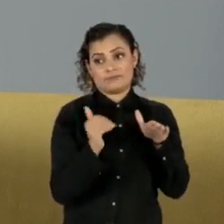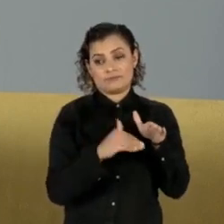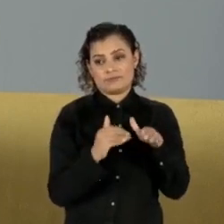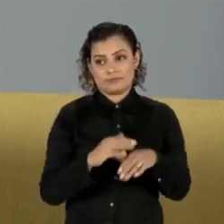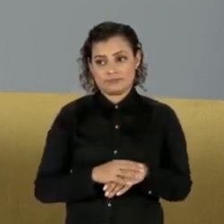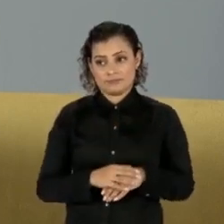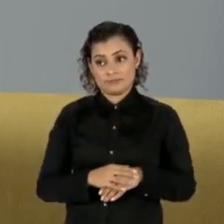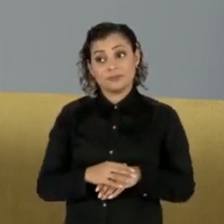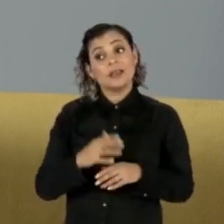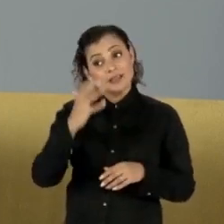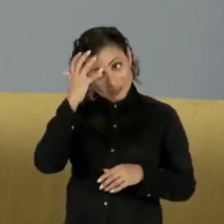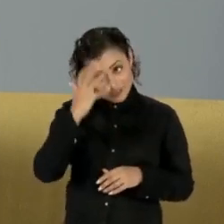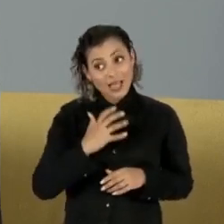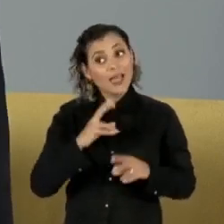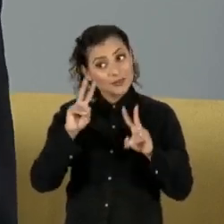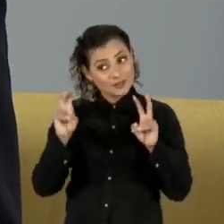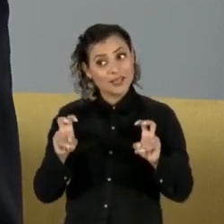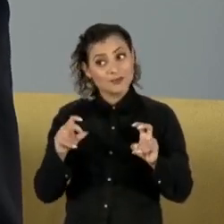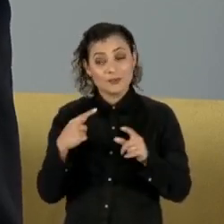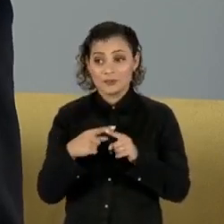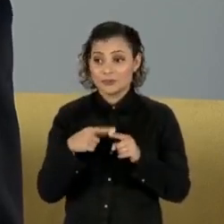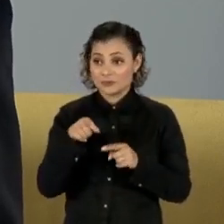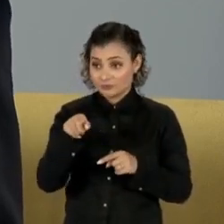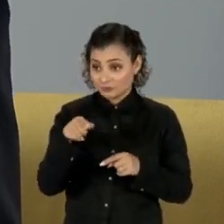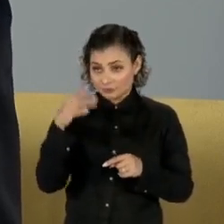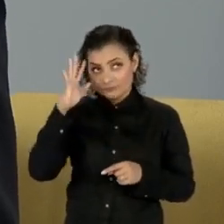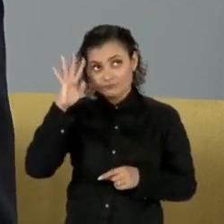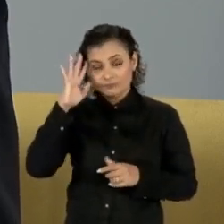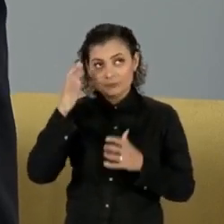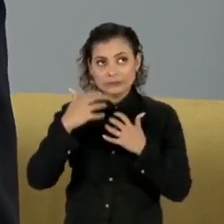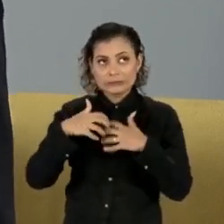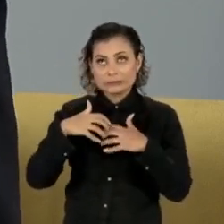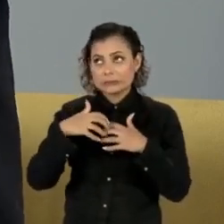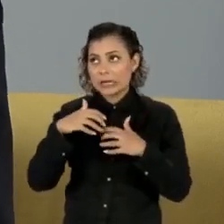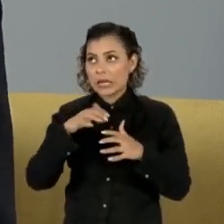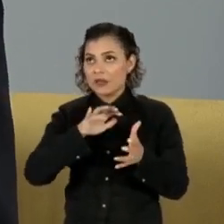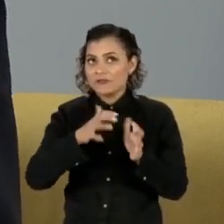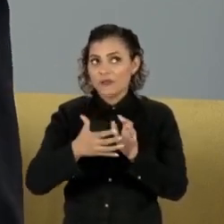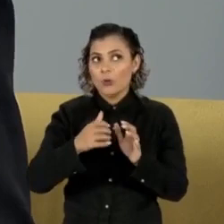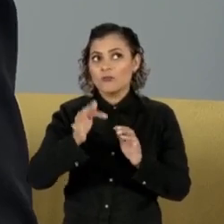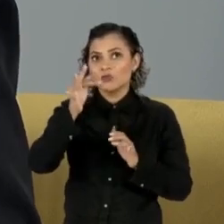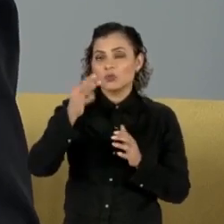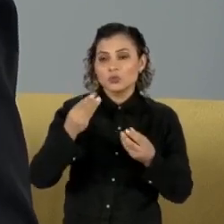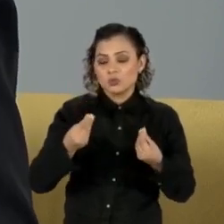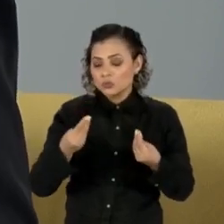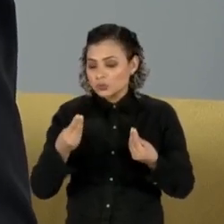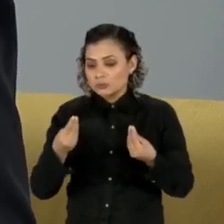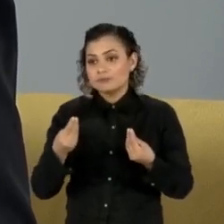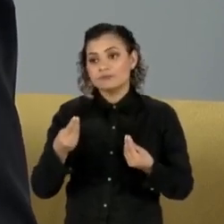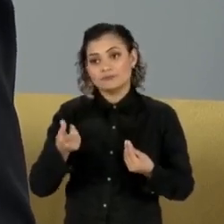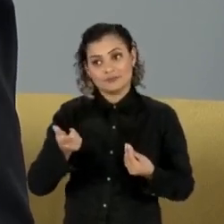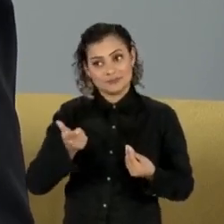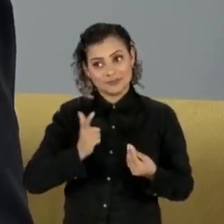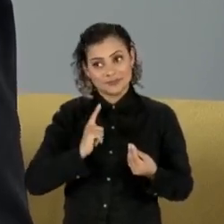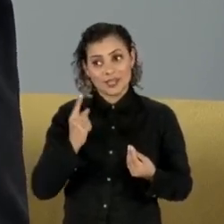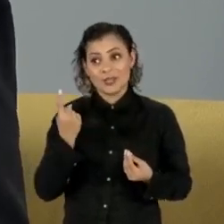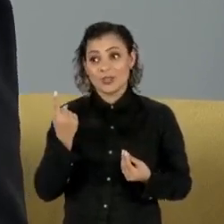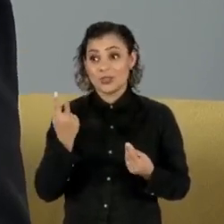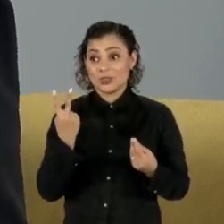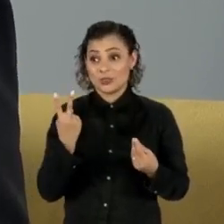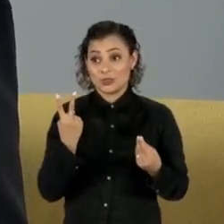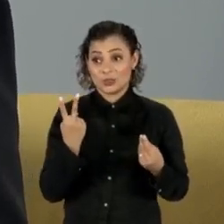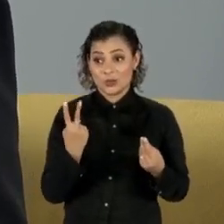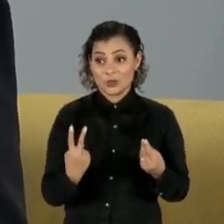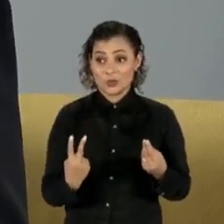realidade, é muito sério. Se nós formos pensar nessa reforma e a quem afeta no futuro, nós temos aí dois grupos